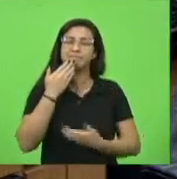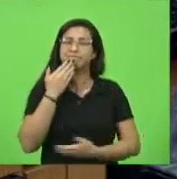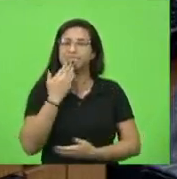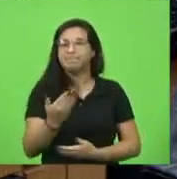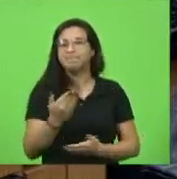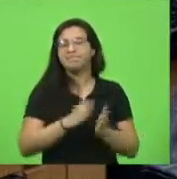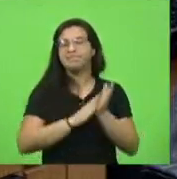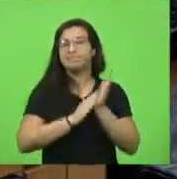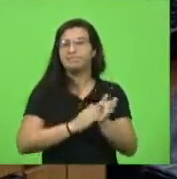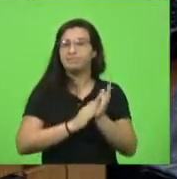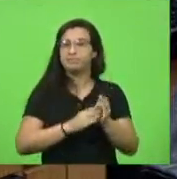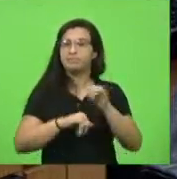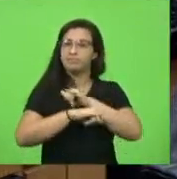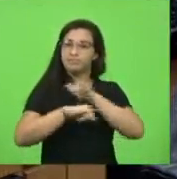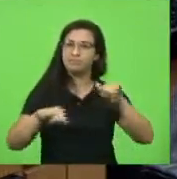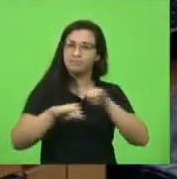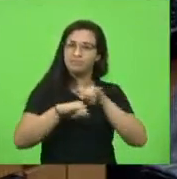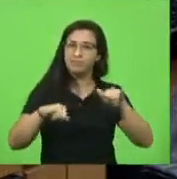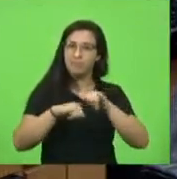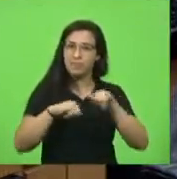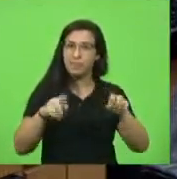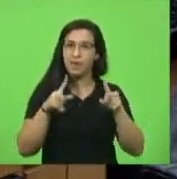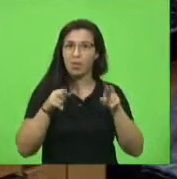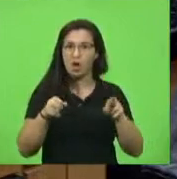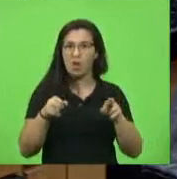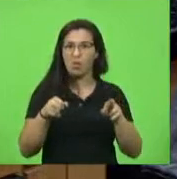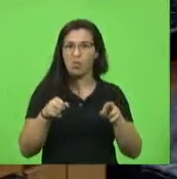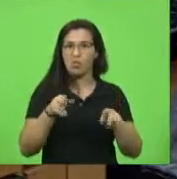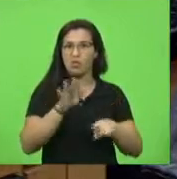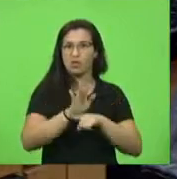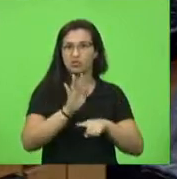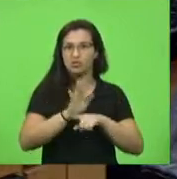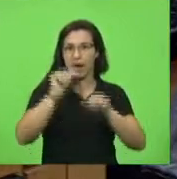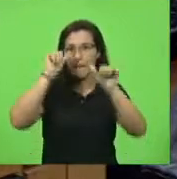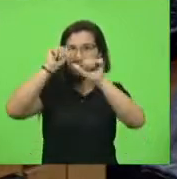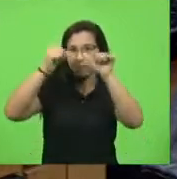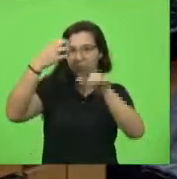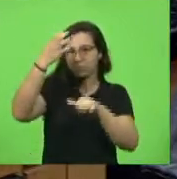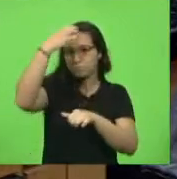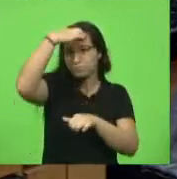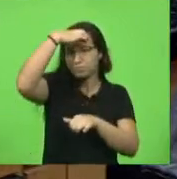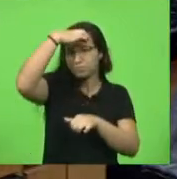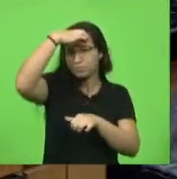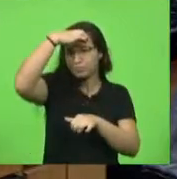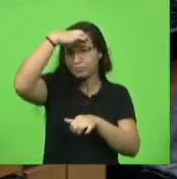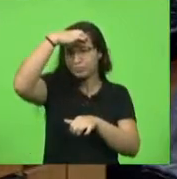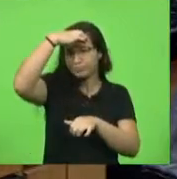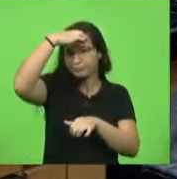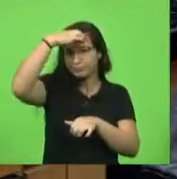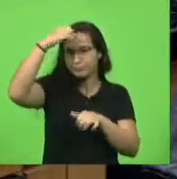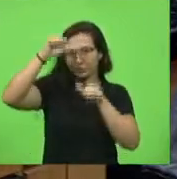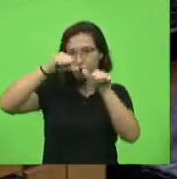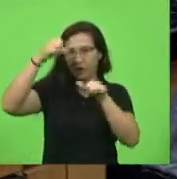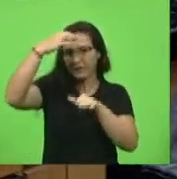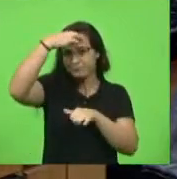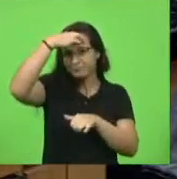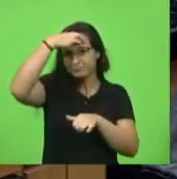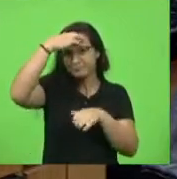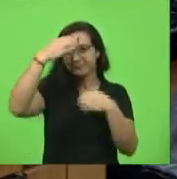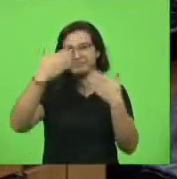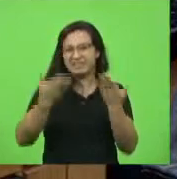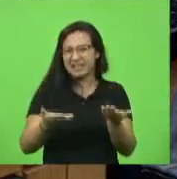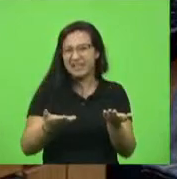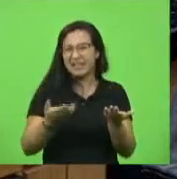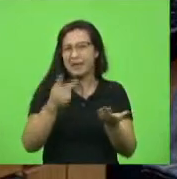campanha, tipo lavagem cerebral mesmo, nos meios de comunicação, televisão e tal, porque a sociedade está